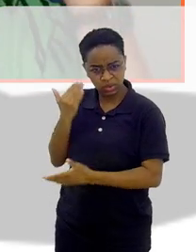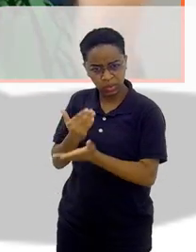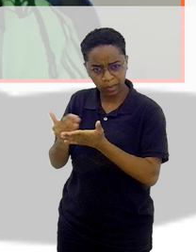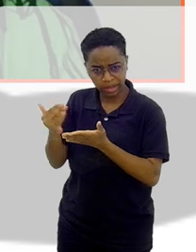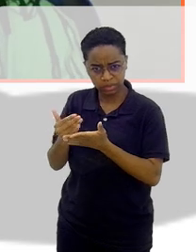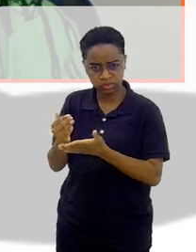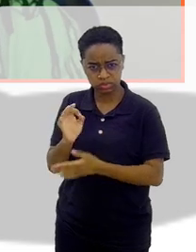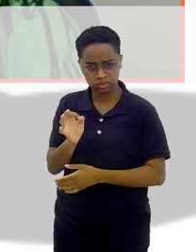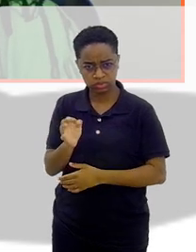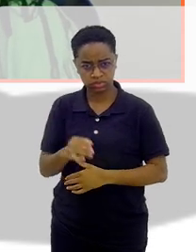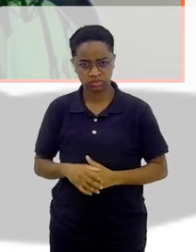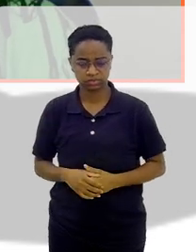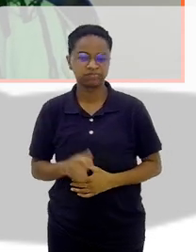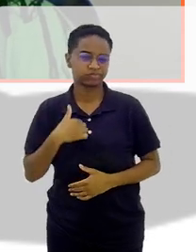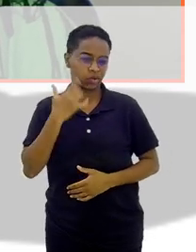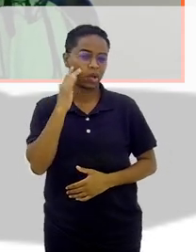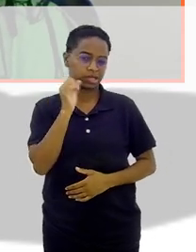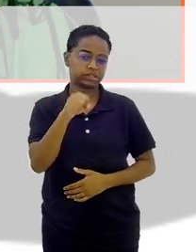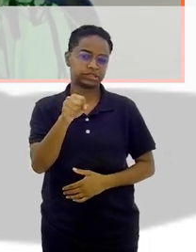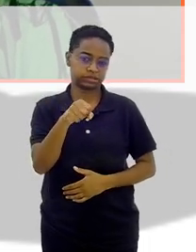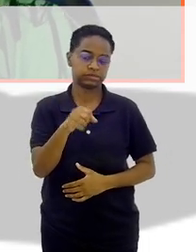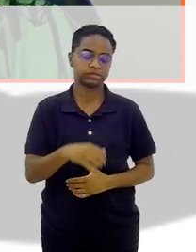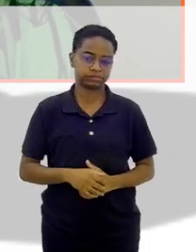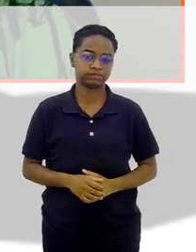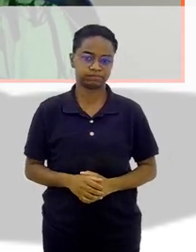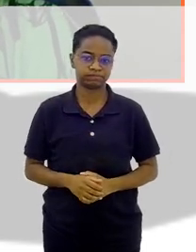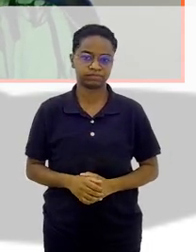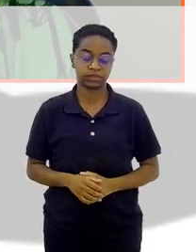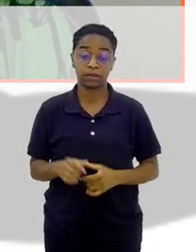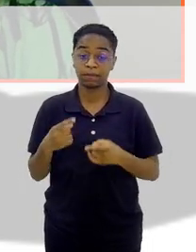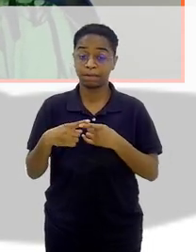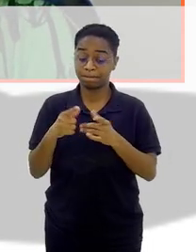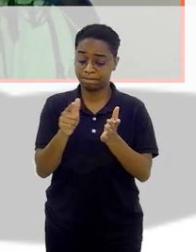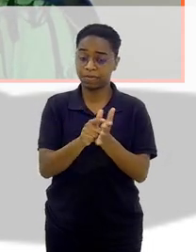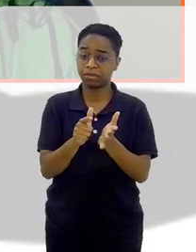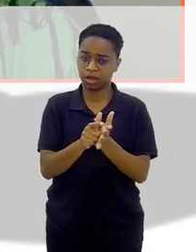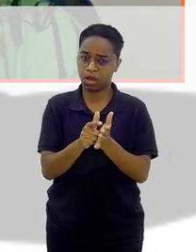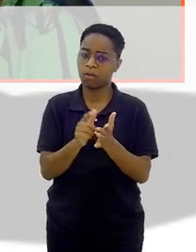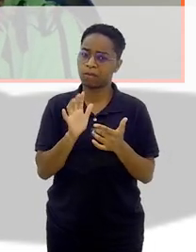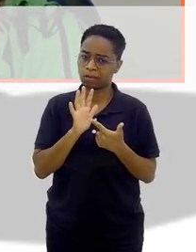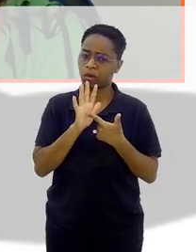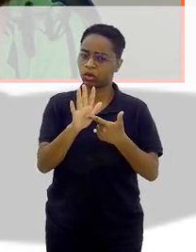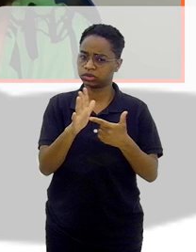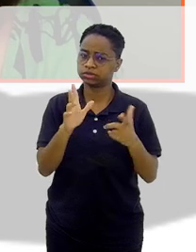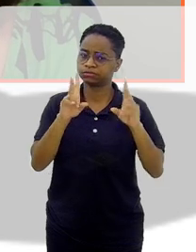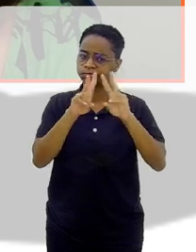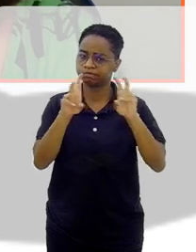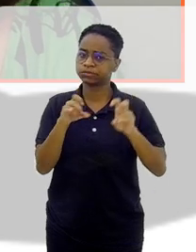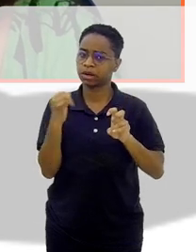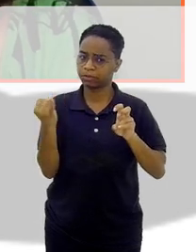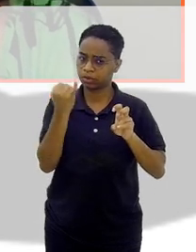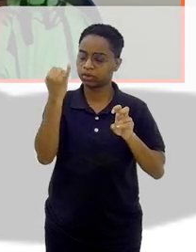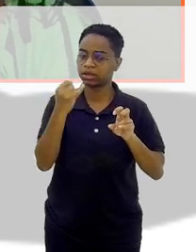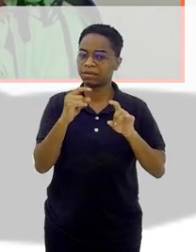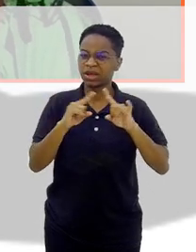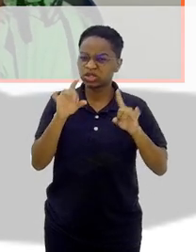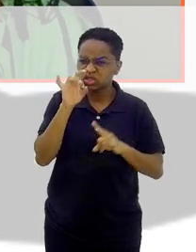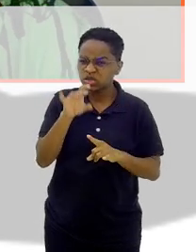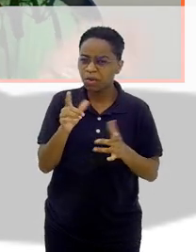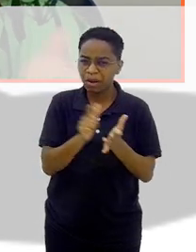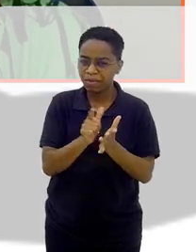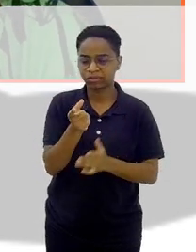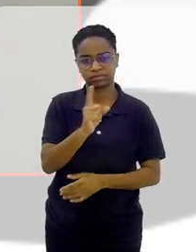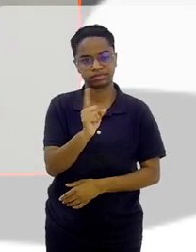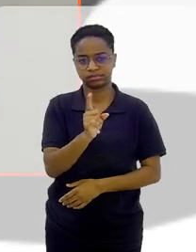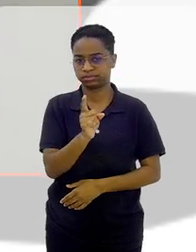Plurale? Acho que foi sim. O papel foi uma questão muito importante, mas não só o